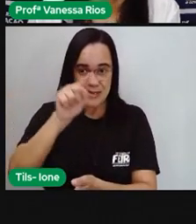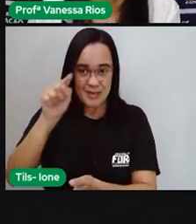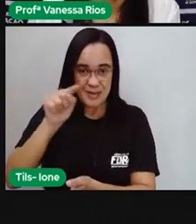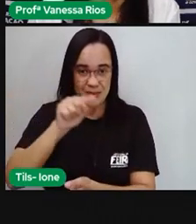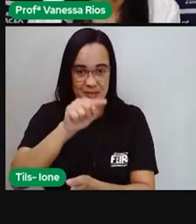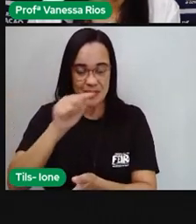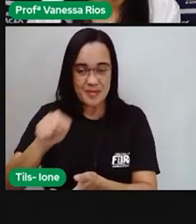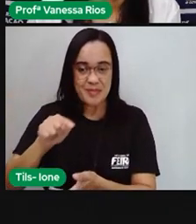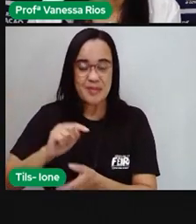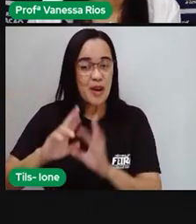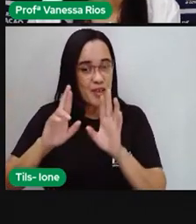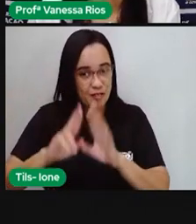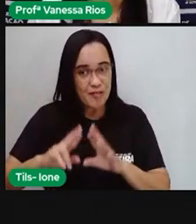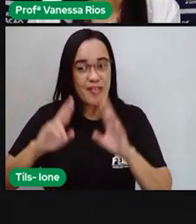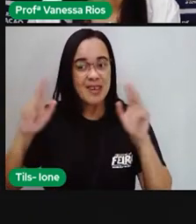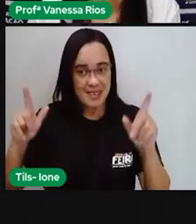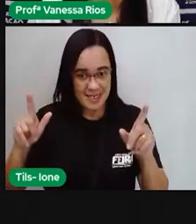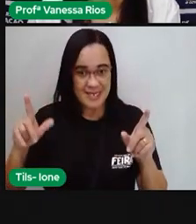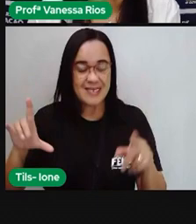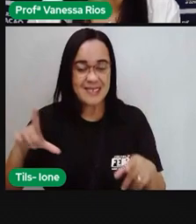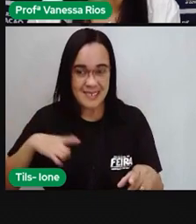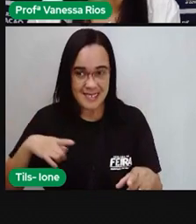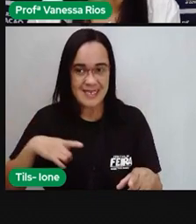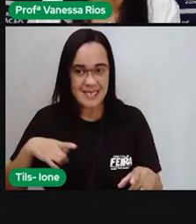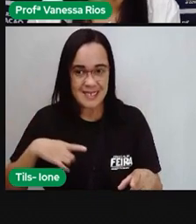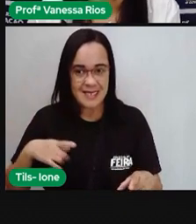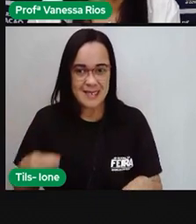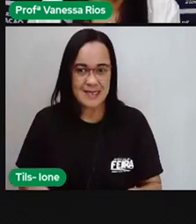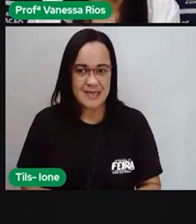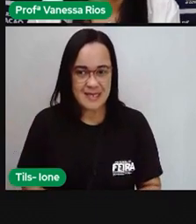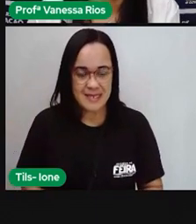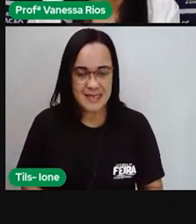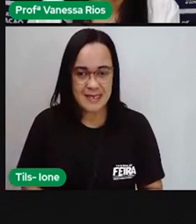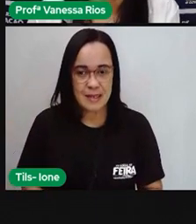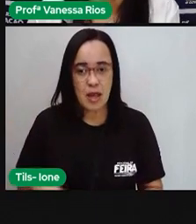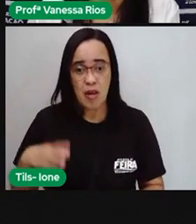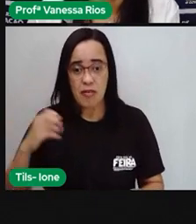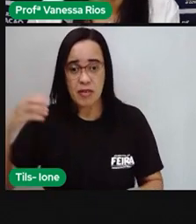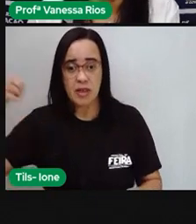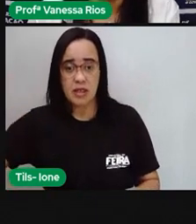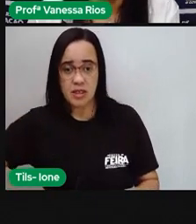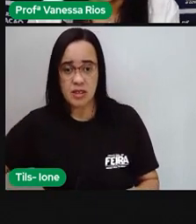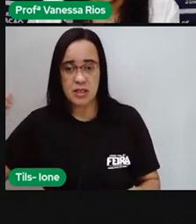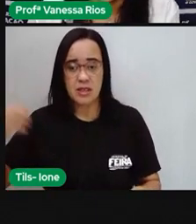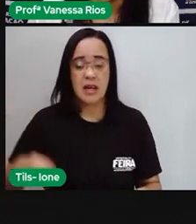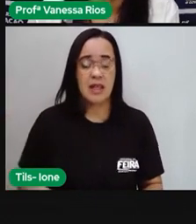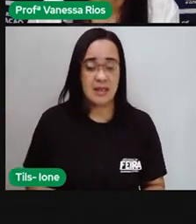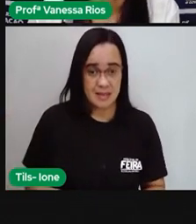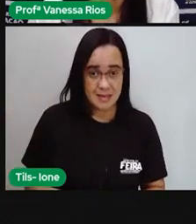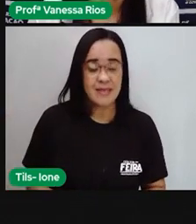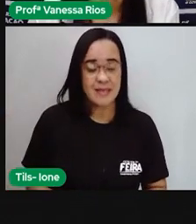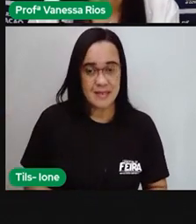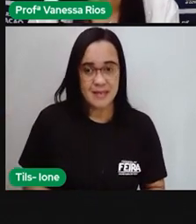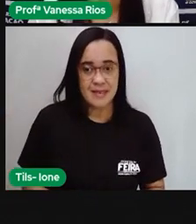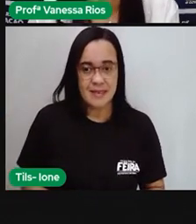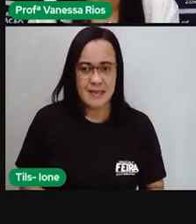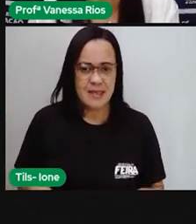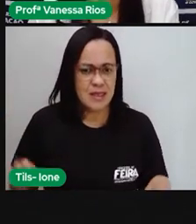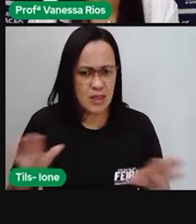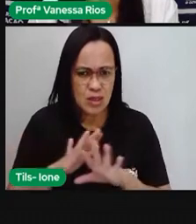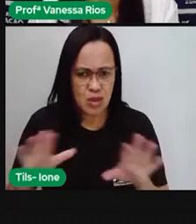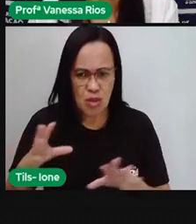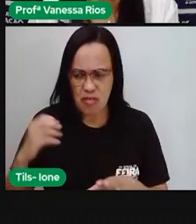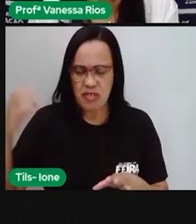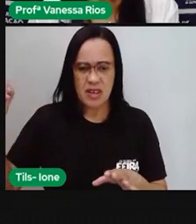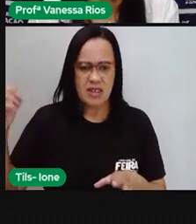entre cada lugar, mas a Pró já traz aí, ó, que viajar não é a única forma, não é? De conhecer